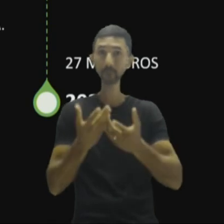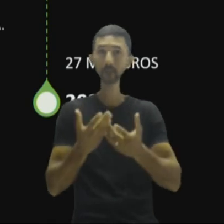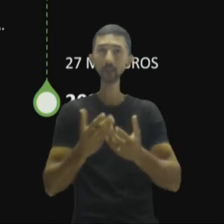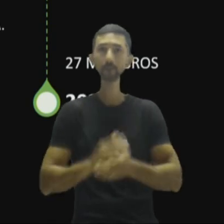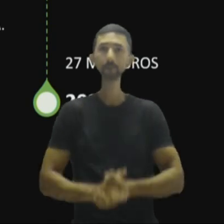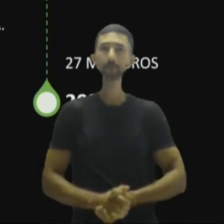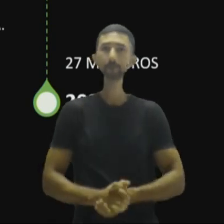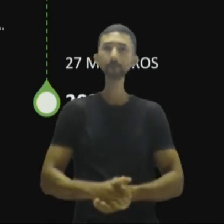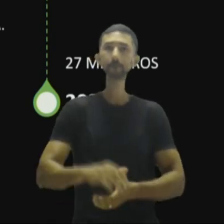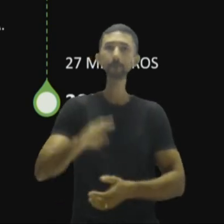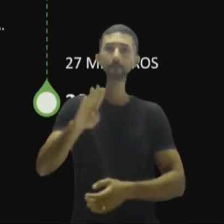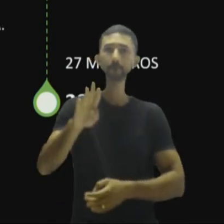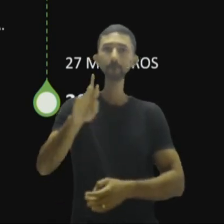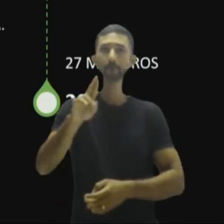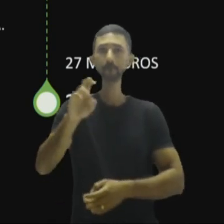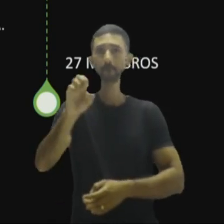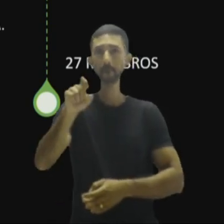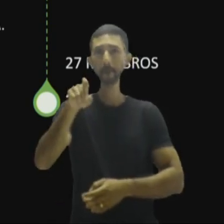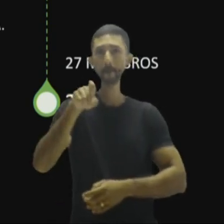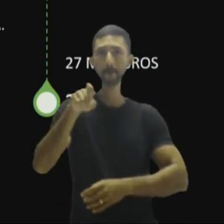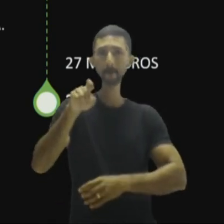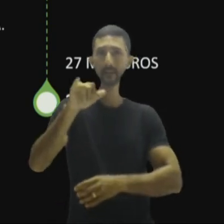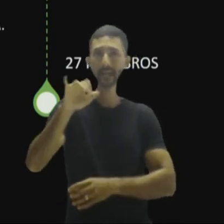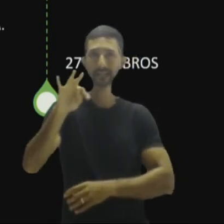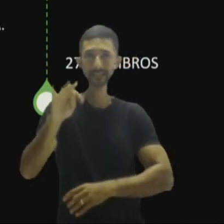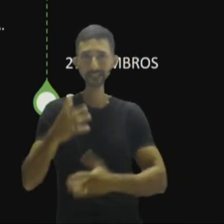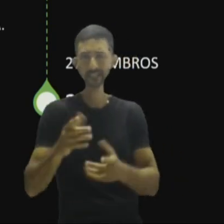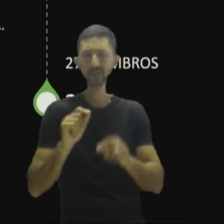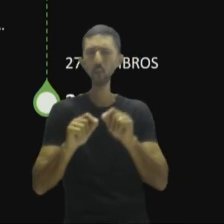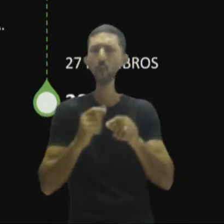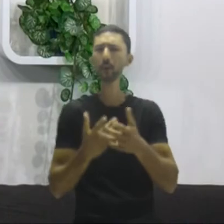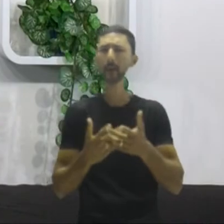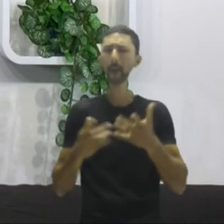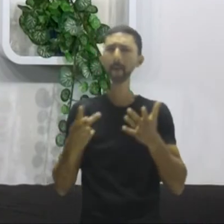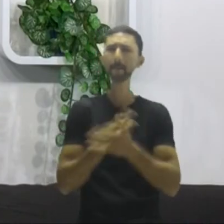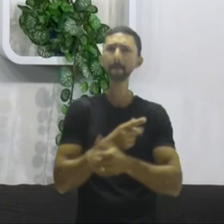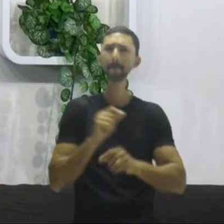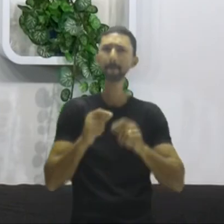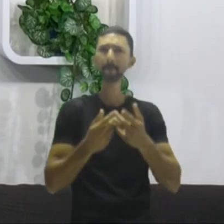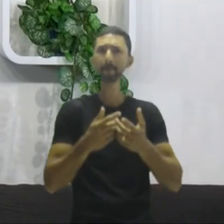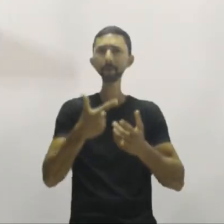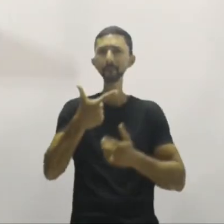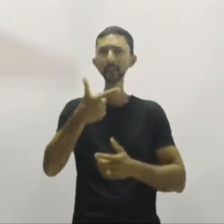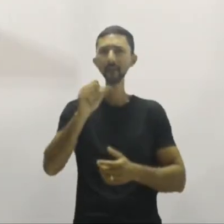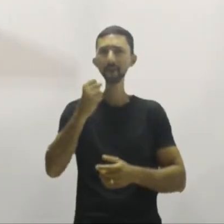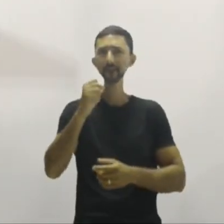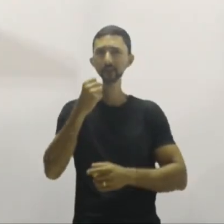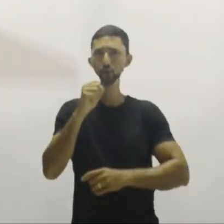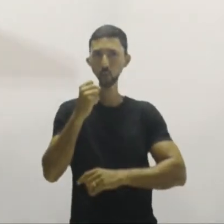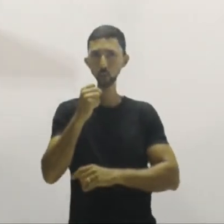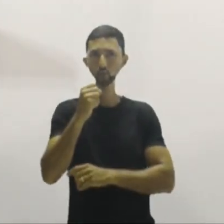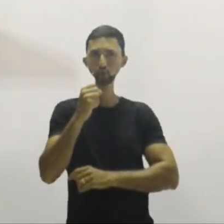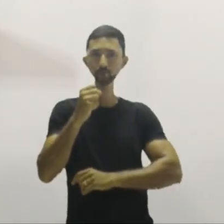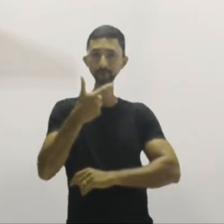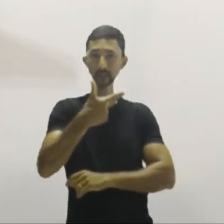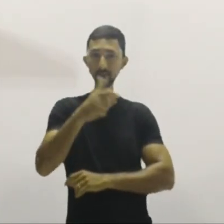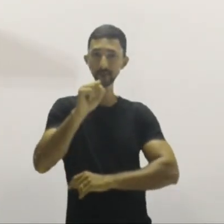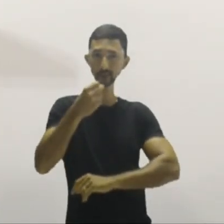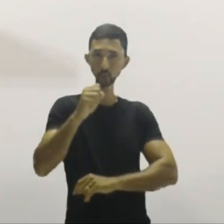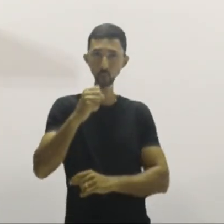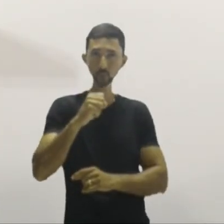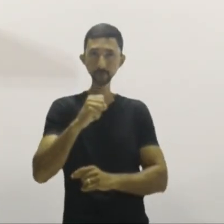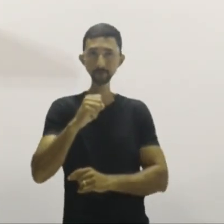Brexit. Entende comigo uma coisa. Eram 28 membros, aluno. Eram 28